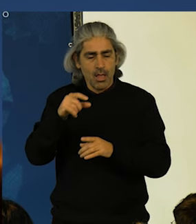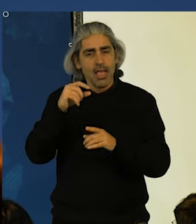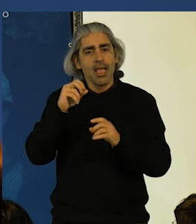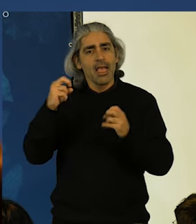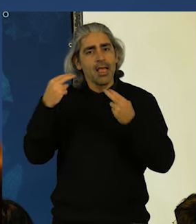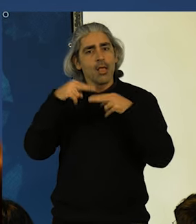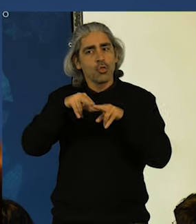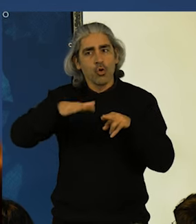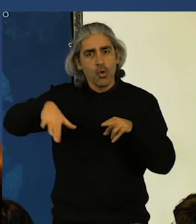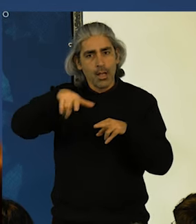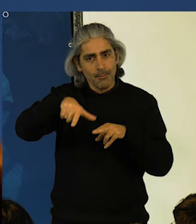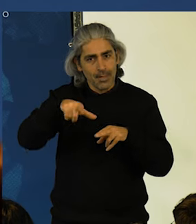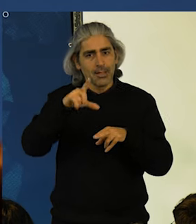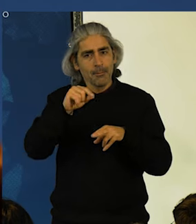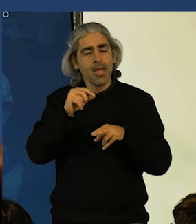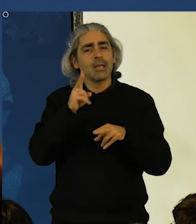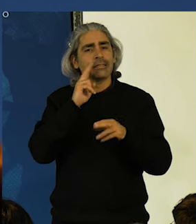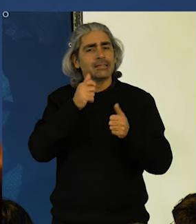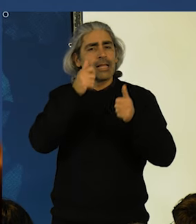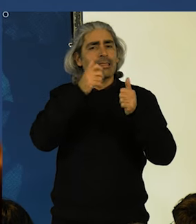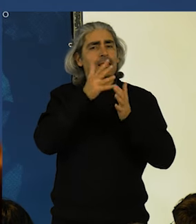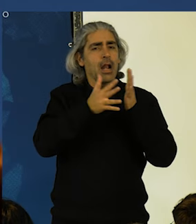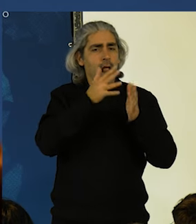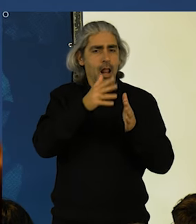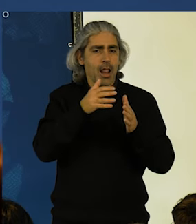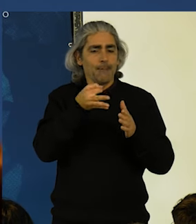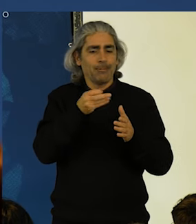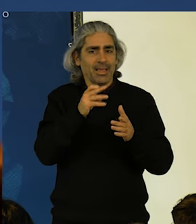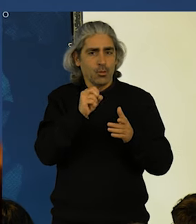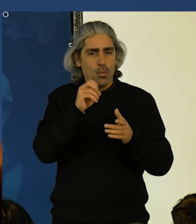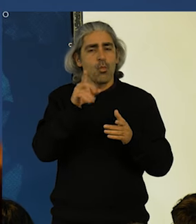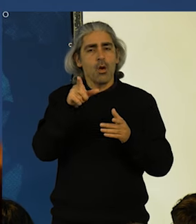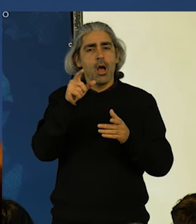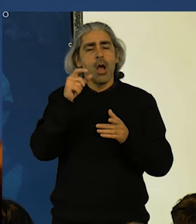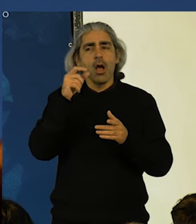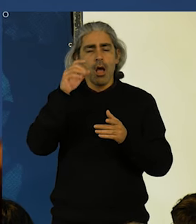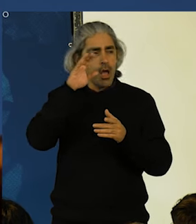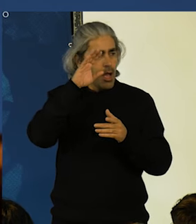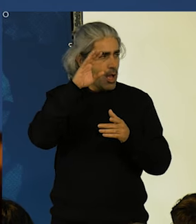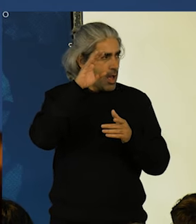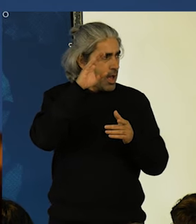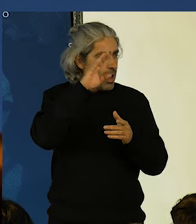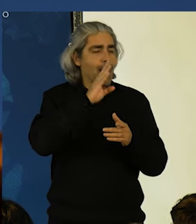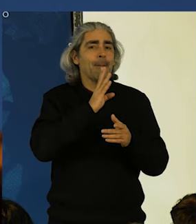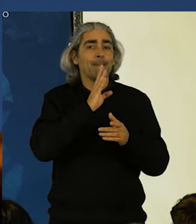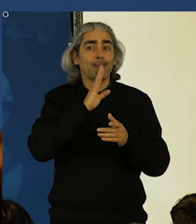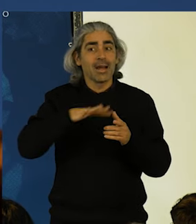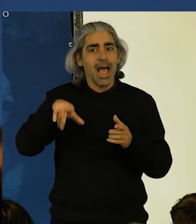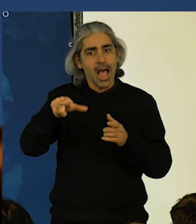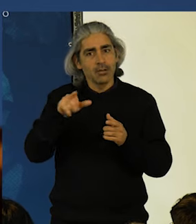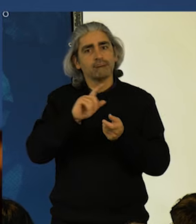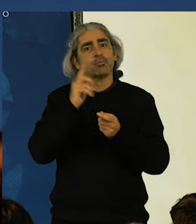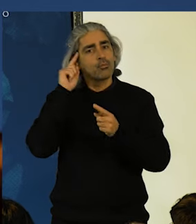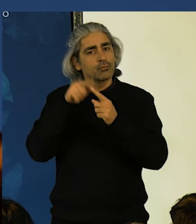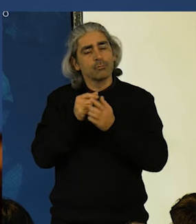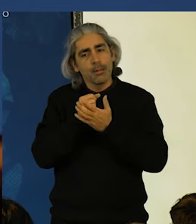encerramento da central do Pego, em Abrantes, deve ser compensado com um forte investimento numa transição climática que seja socialmente